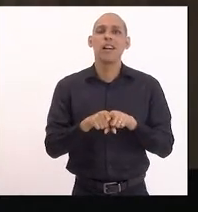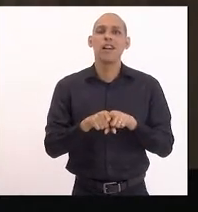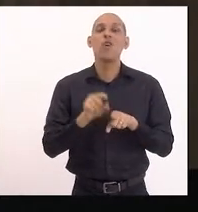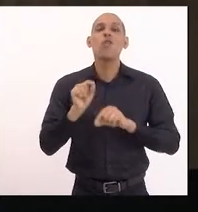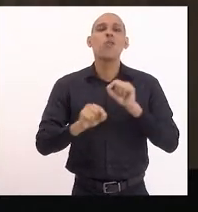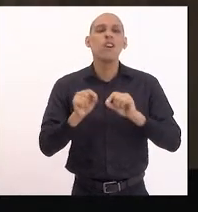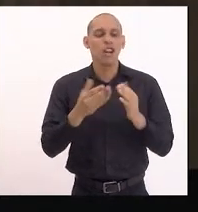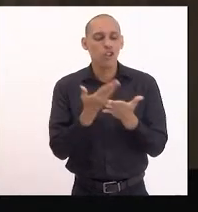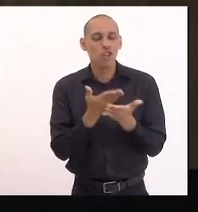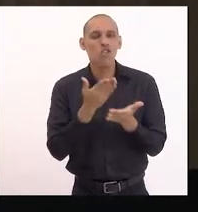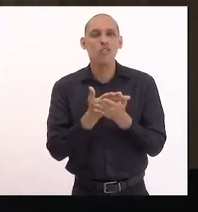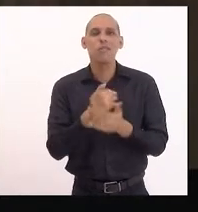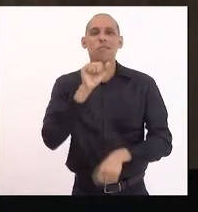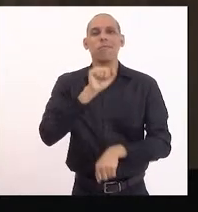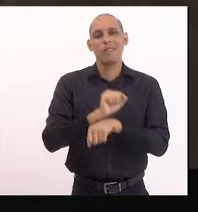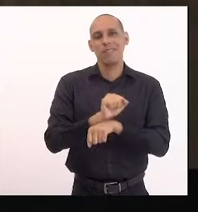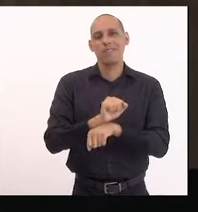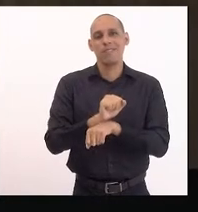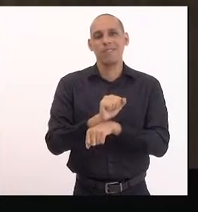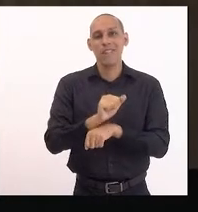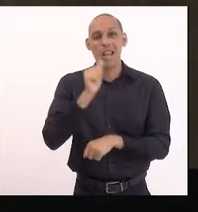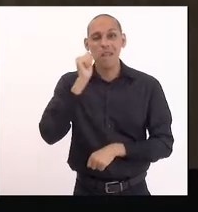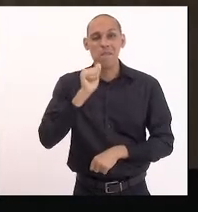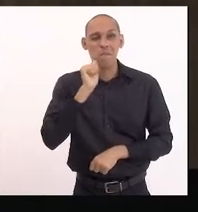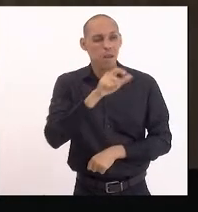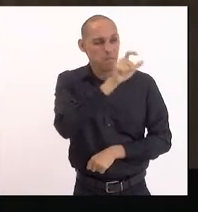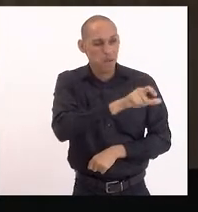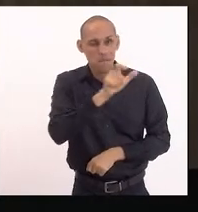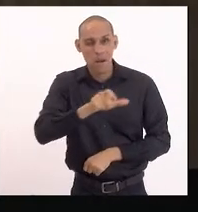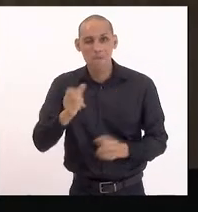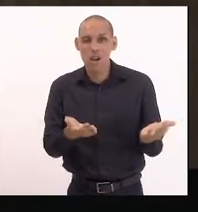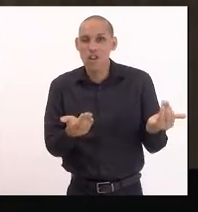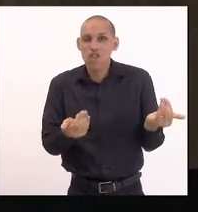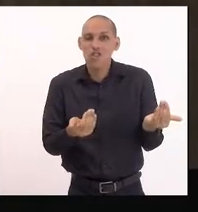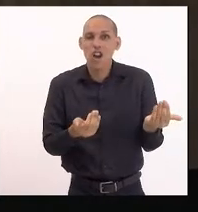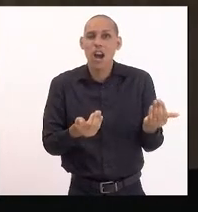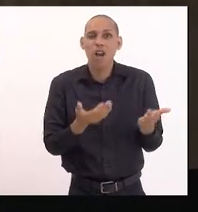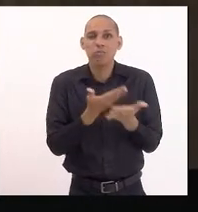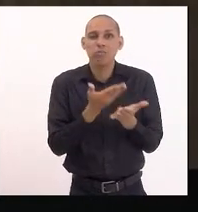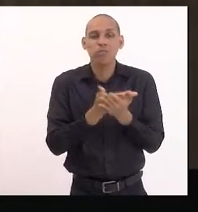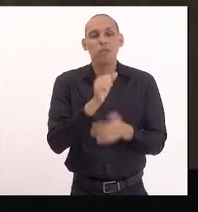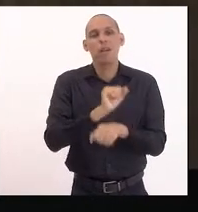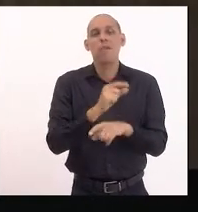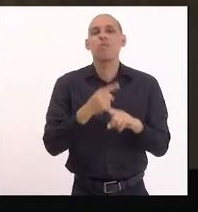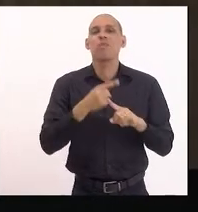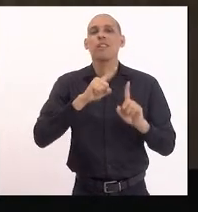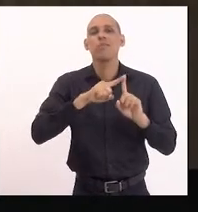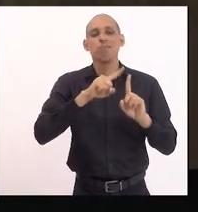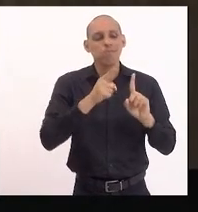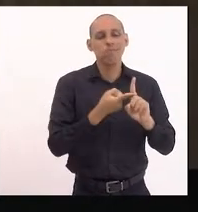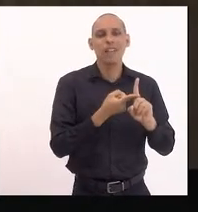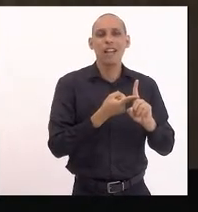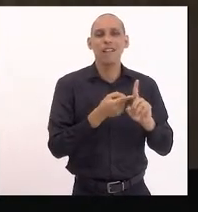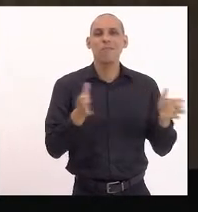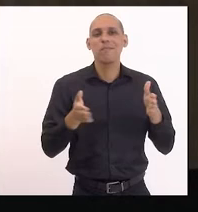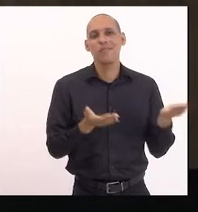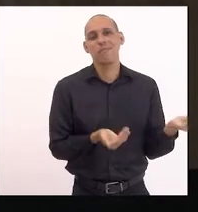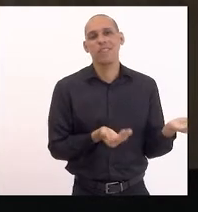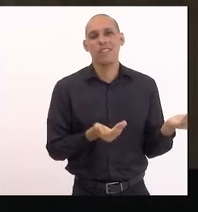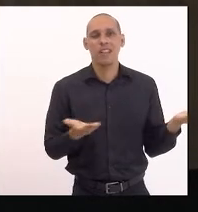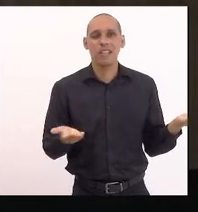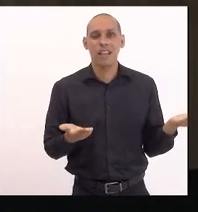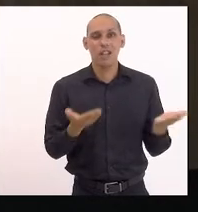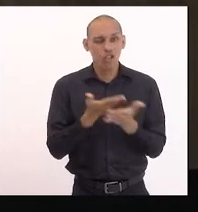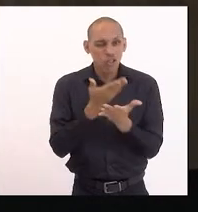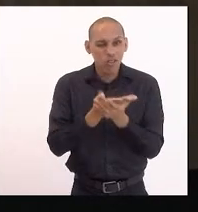estudos. Quantas não são as meninas que deixam de estudar porque ficam grávidas na adolescência e não conseguem continuar